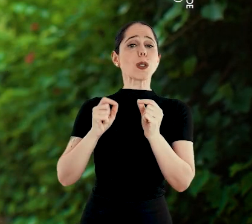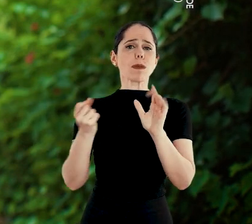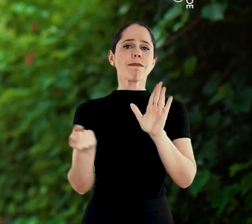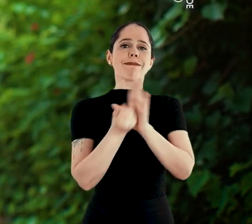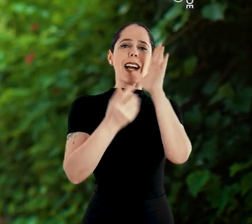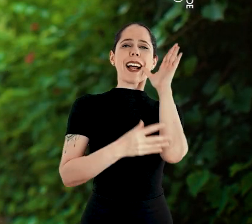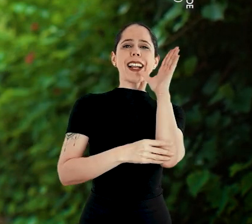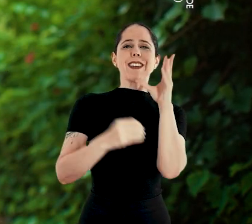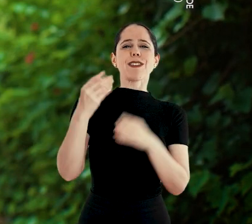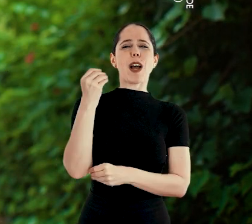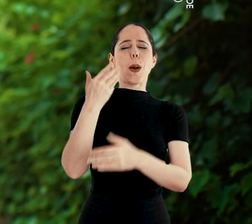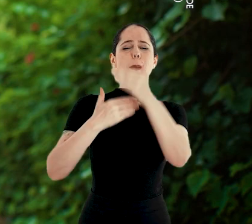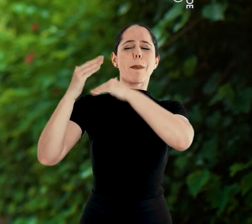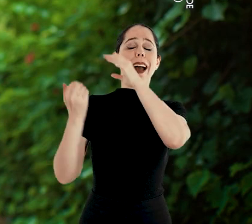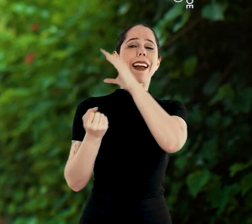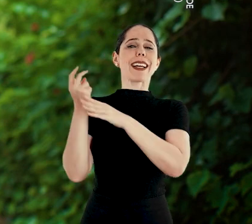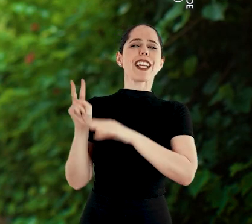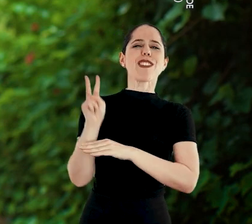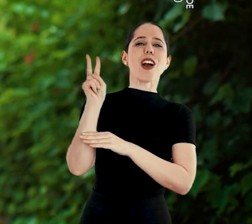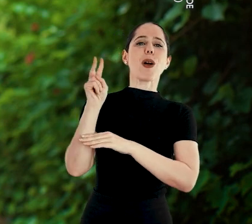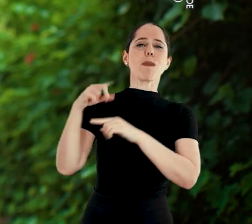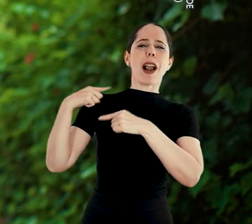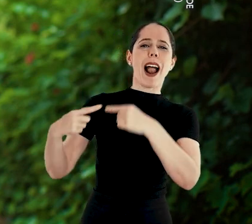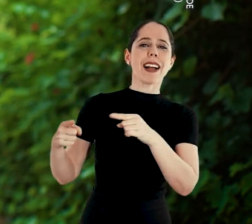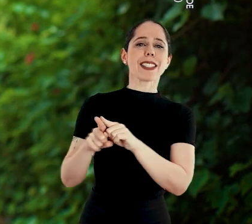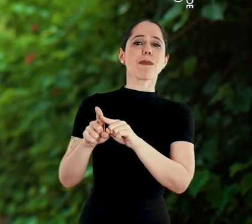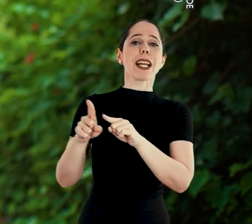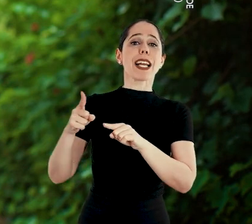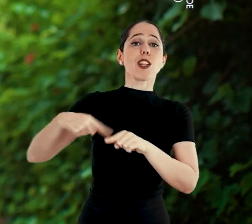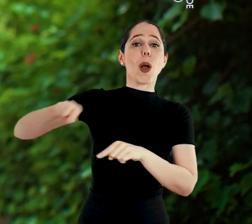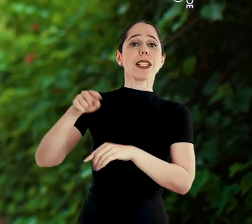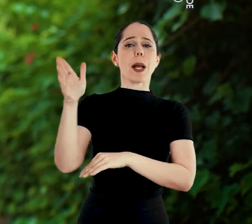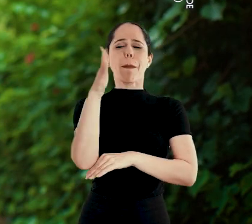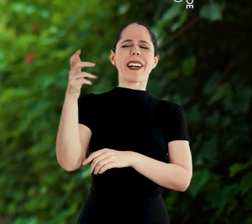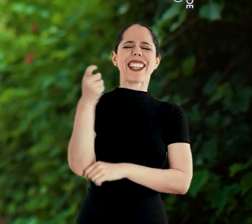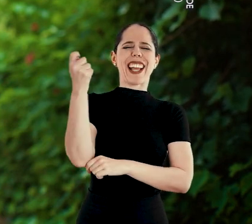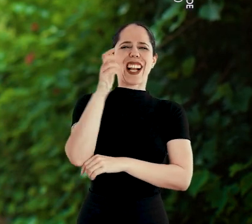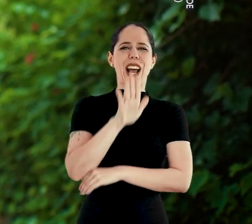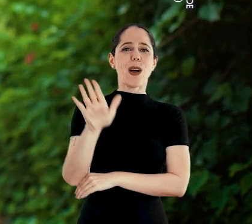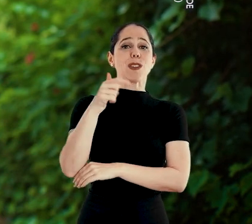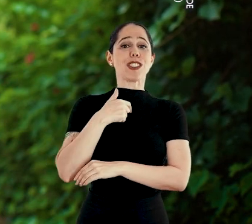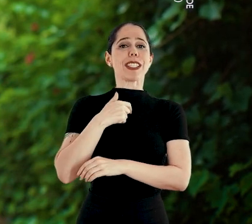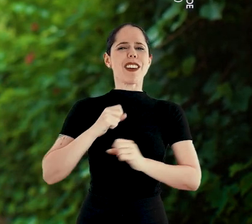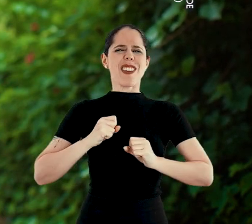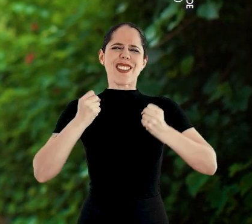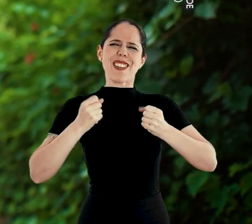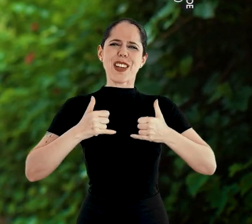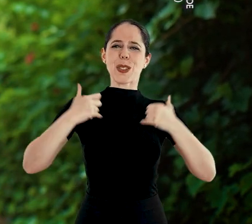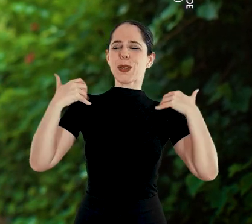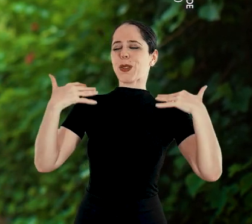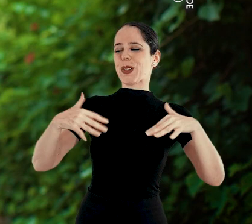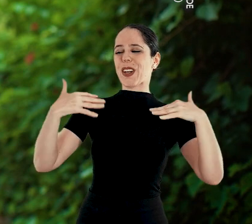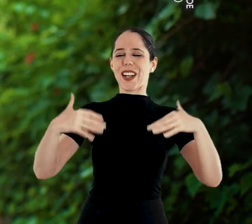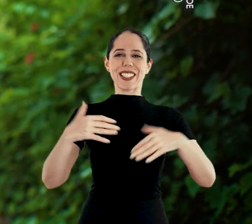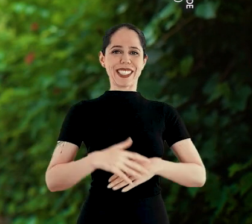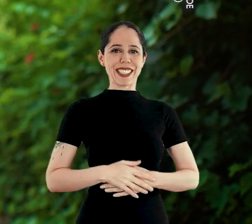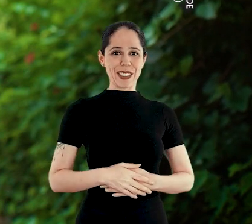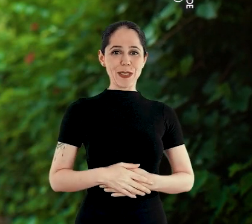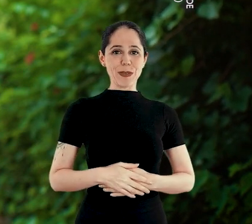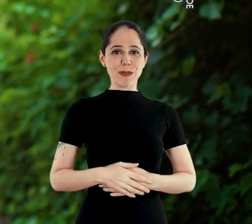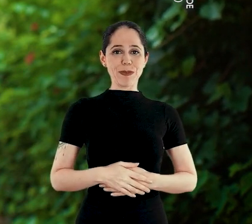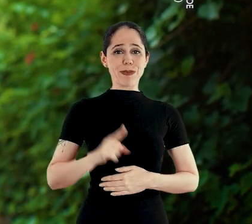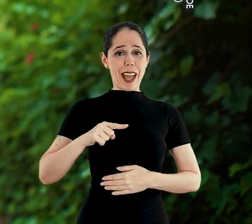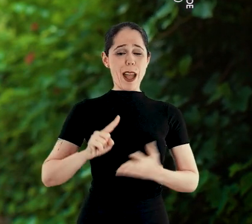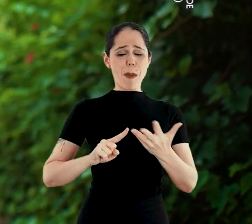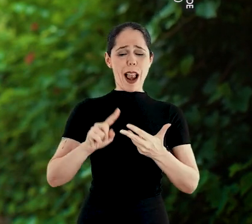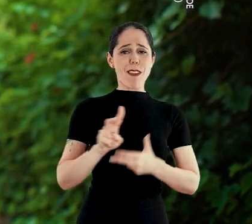história que me mostraram o legado farroupilha, de onde vieram os nossos valores e a nossa bandeira gaúcha, que hoje eu defendo com tanto